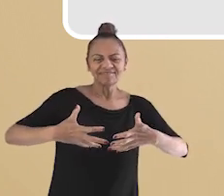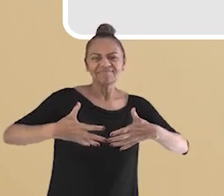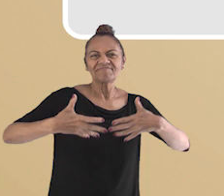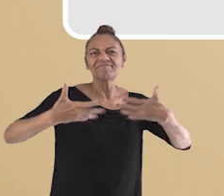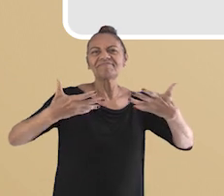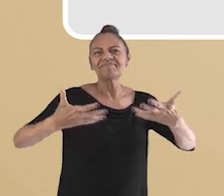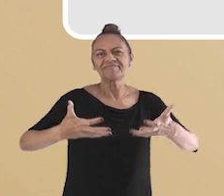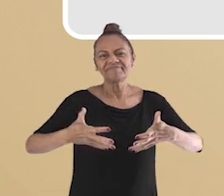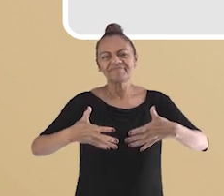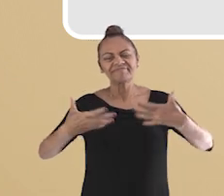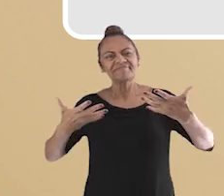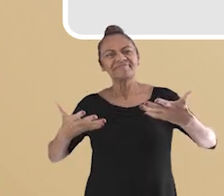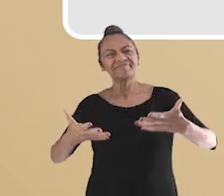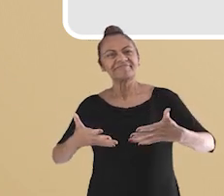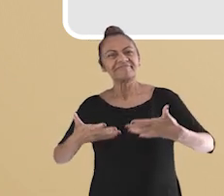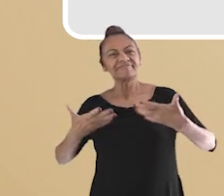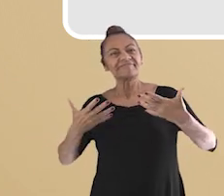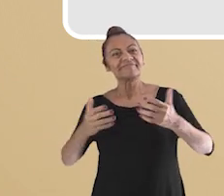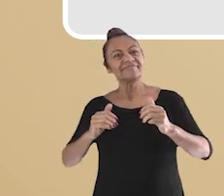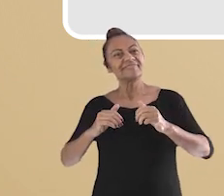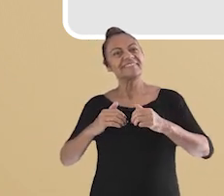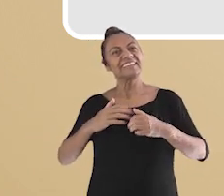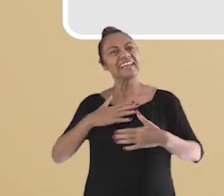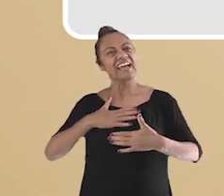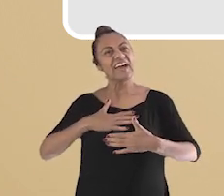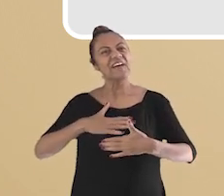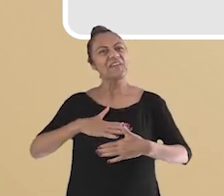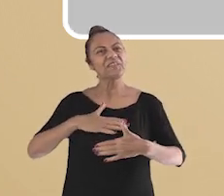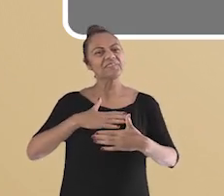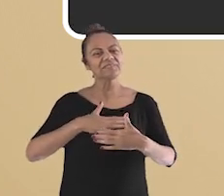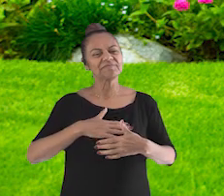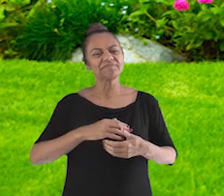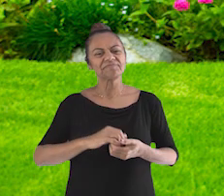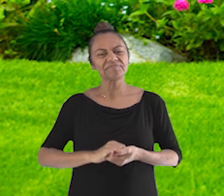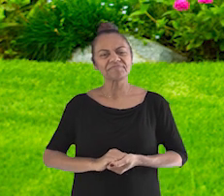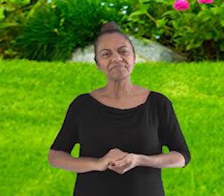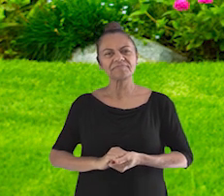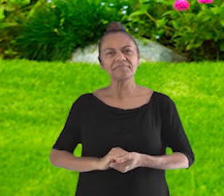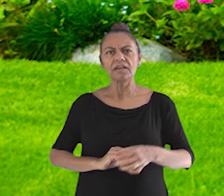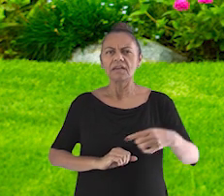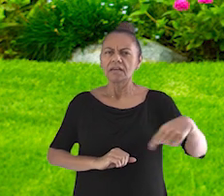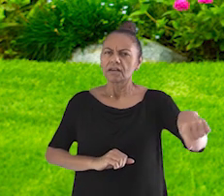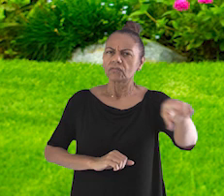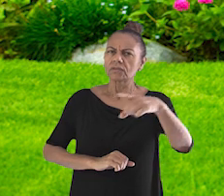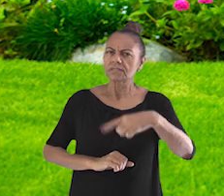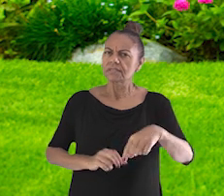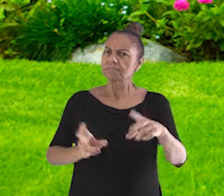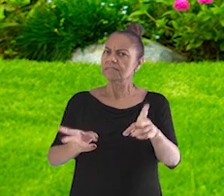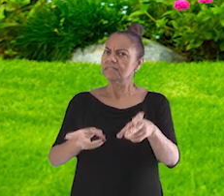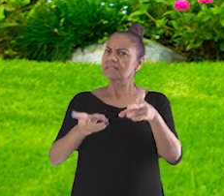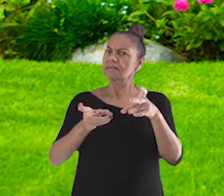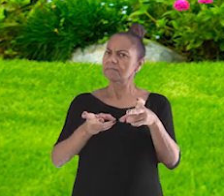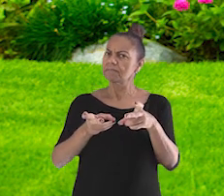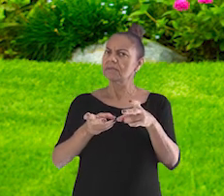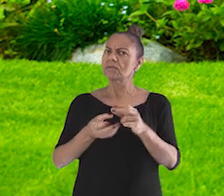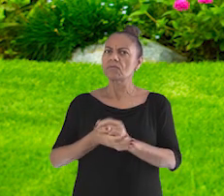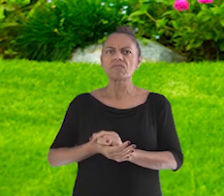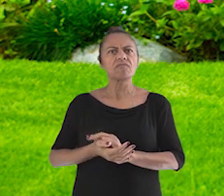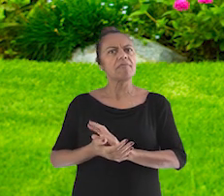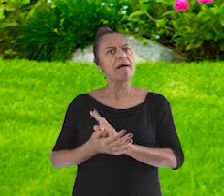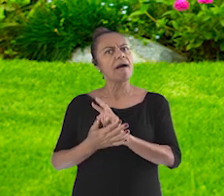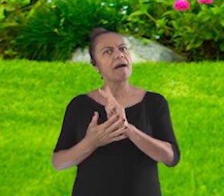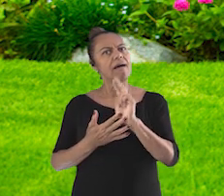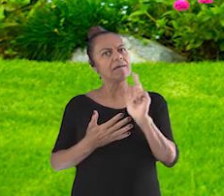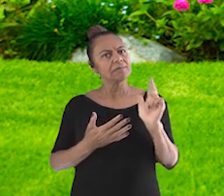Alarga o peito para poder acomodar. Vocês viram quantas coisas